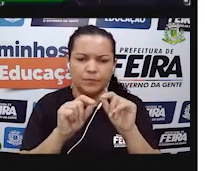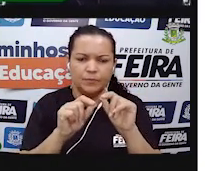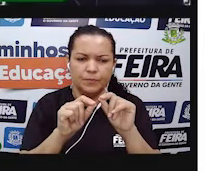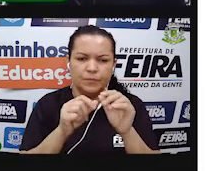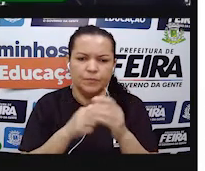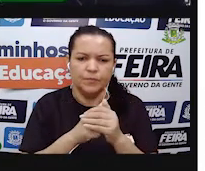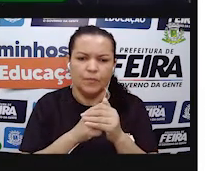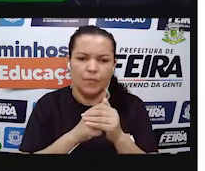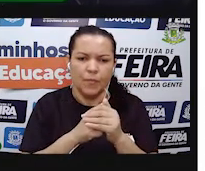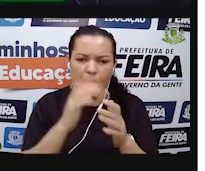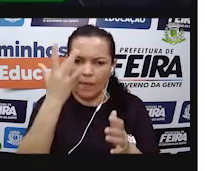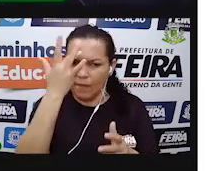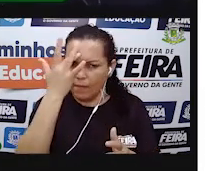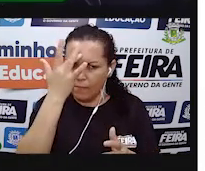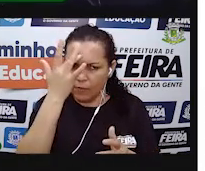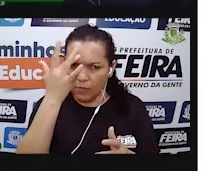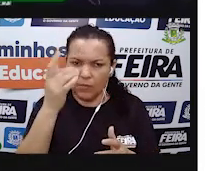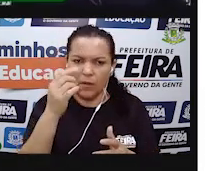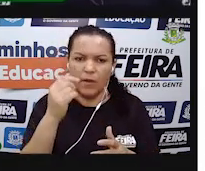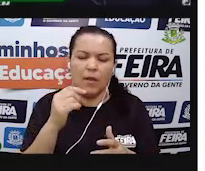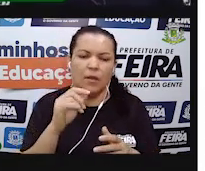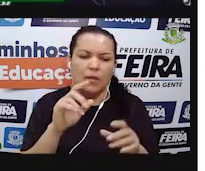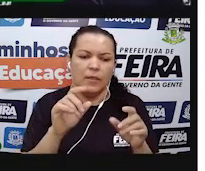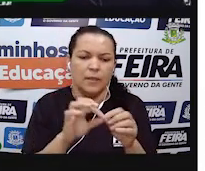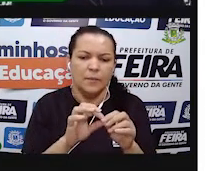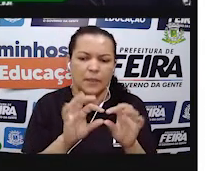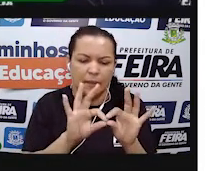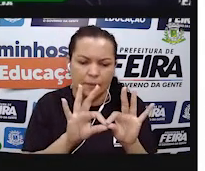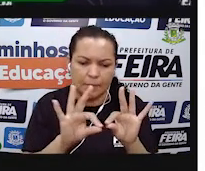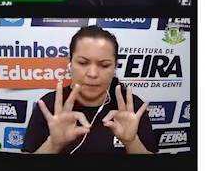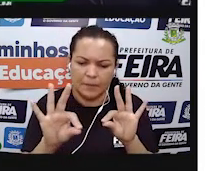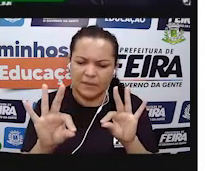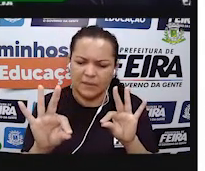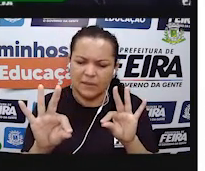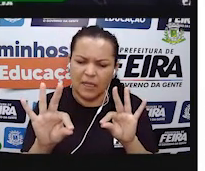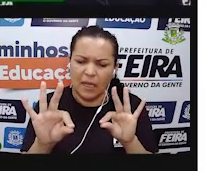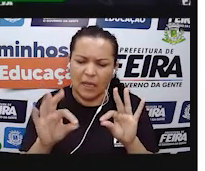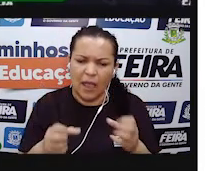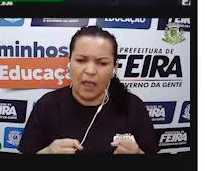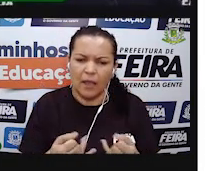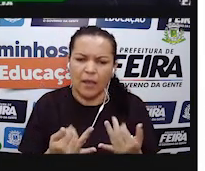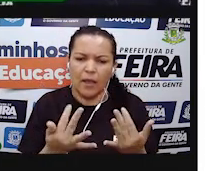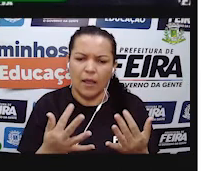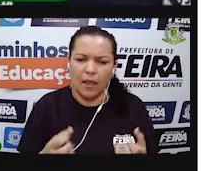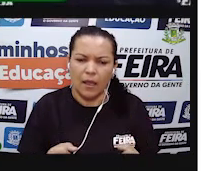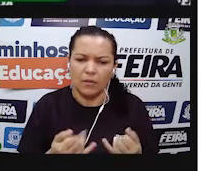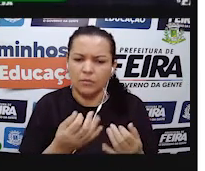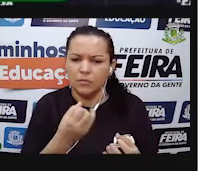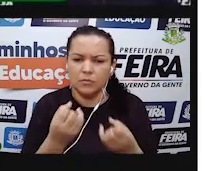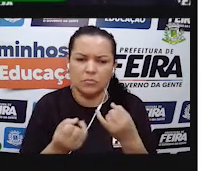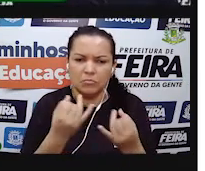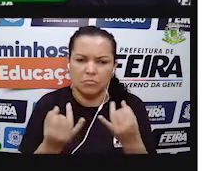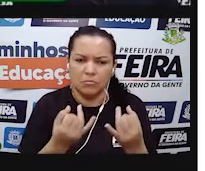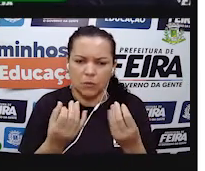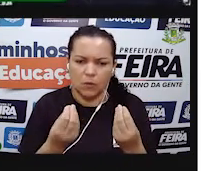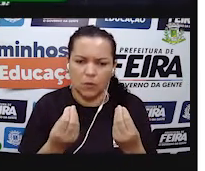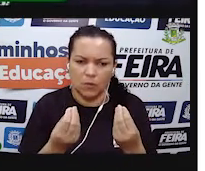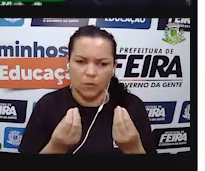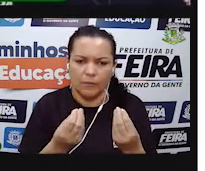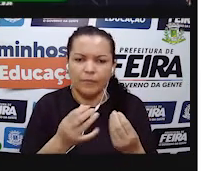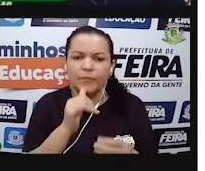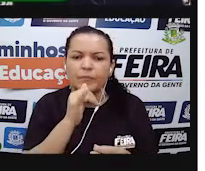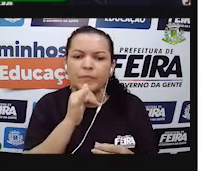Quilowatts hora nada mais é do que uma forma de a gente medir consumo de energia.